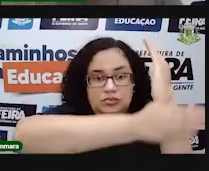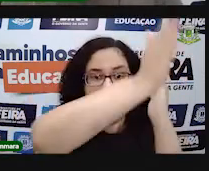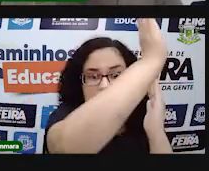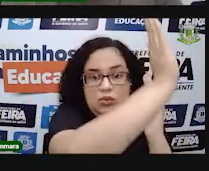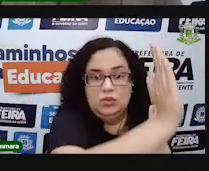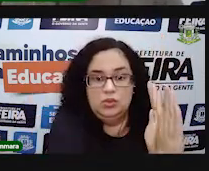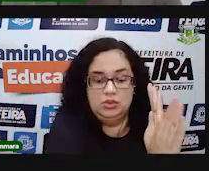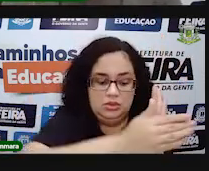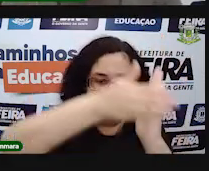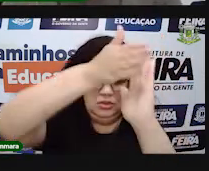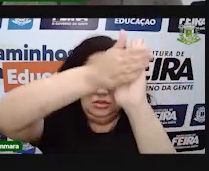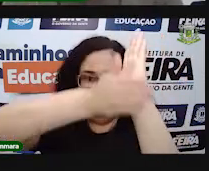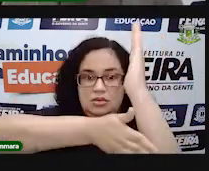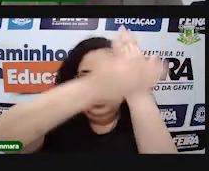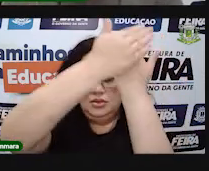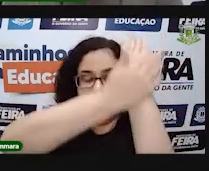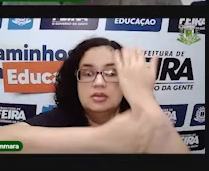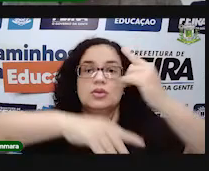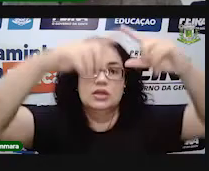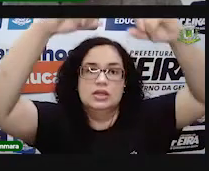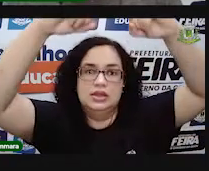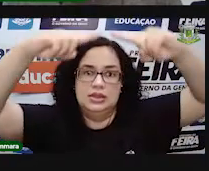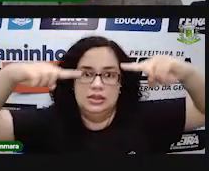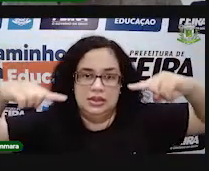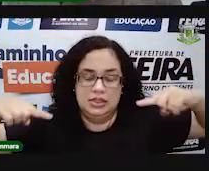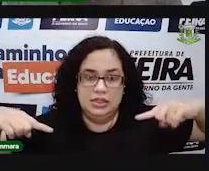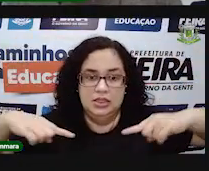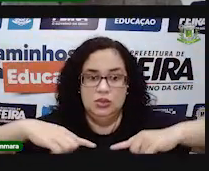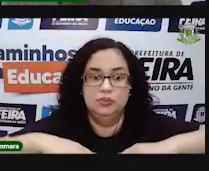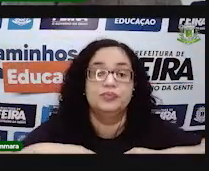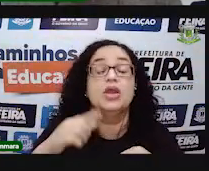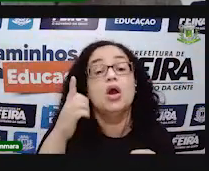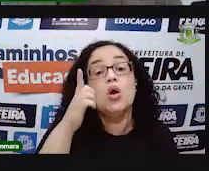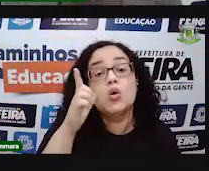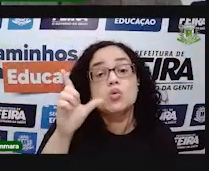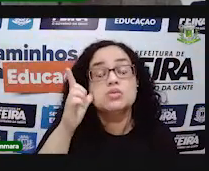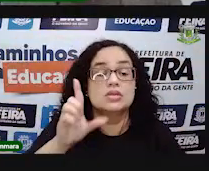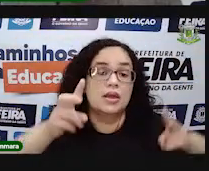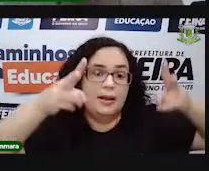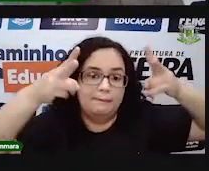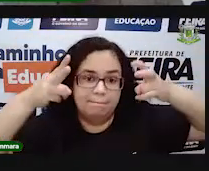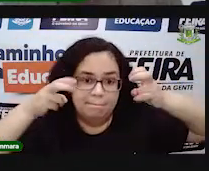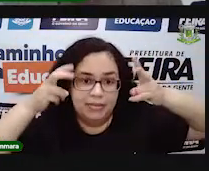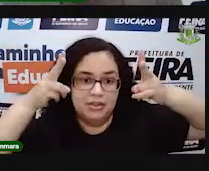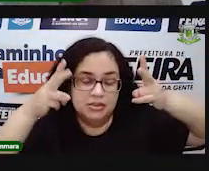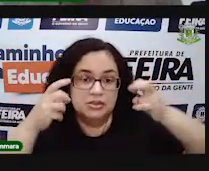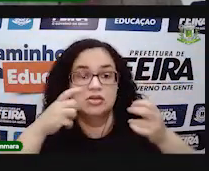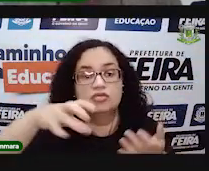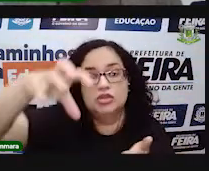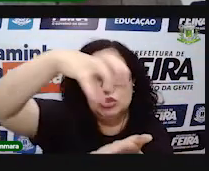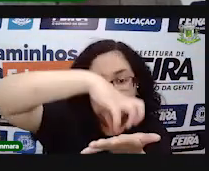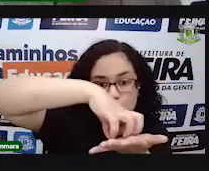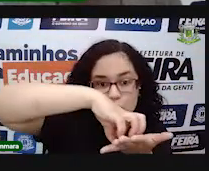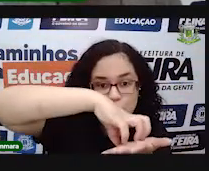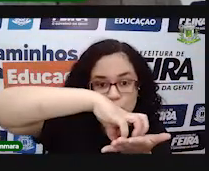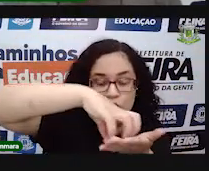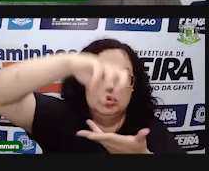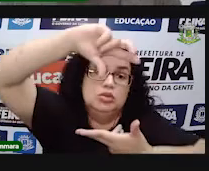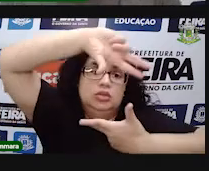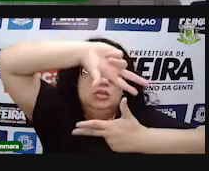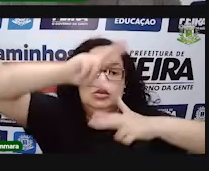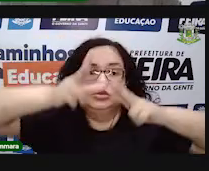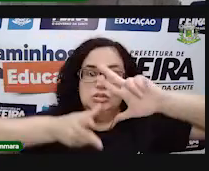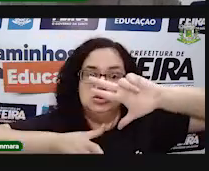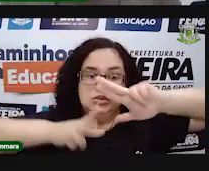esse formato, né? Que tem em suas laterais triângulos. E se assim a gente conseguir perceber,